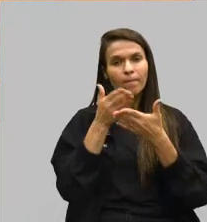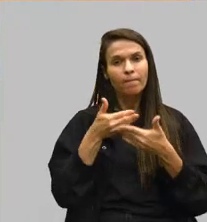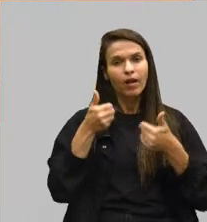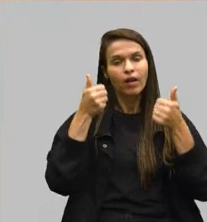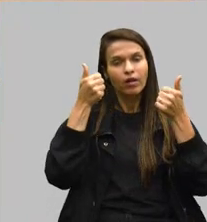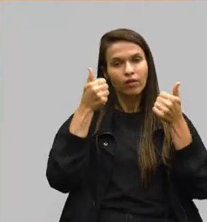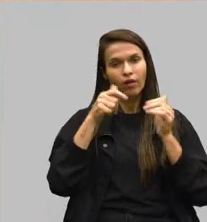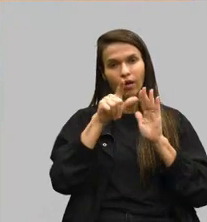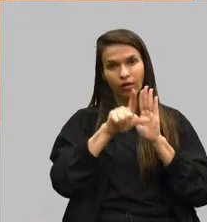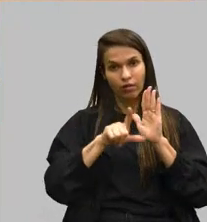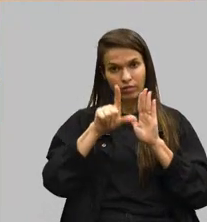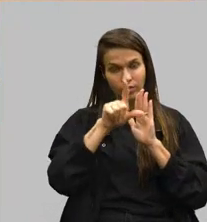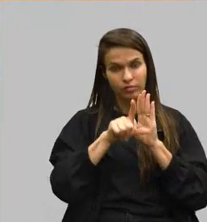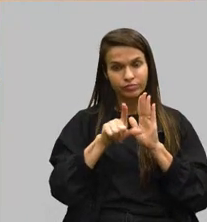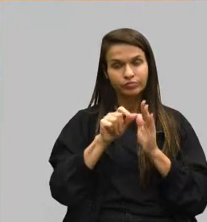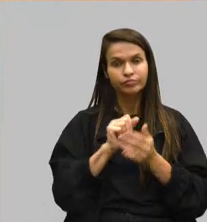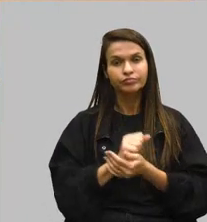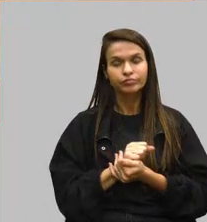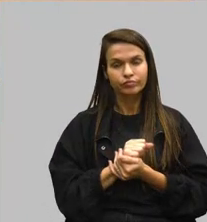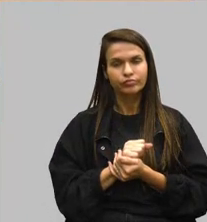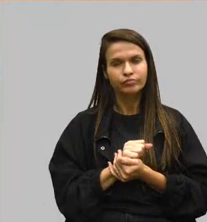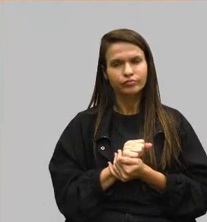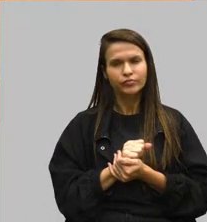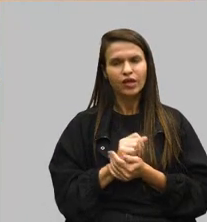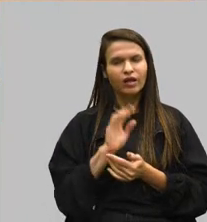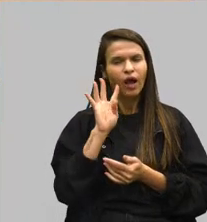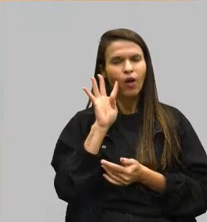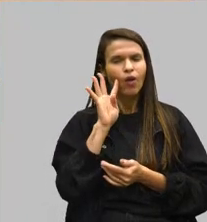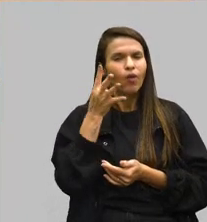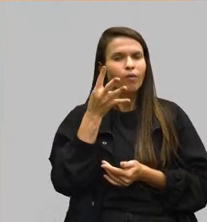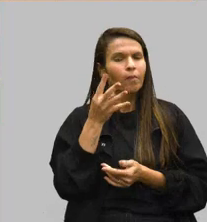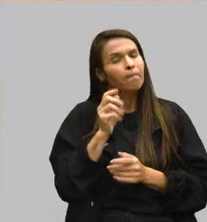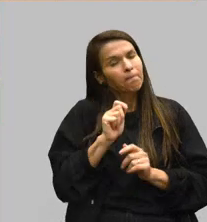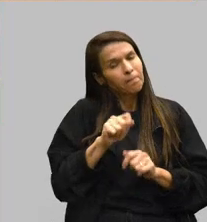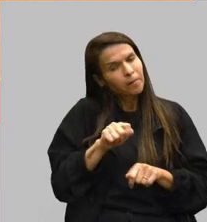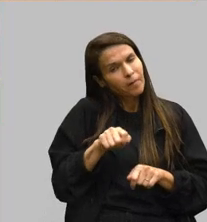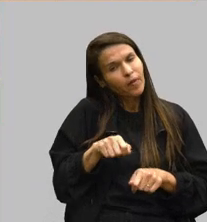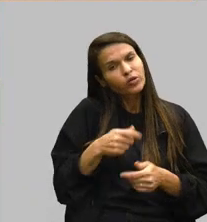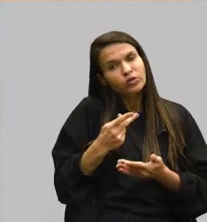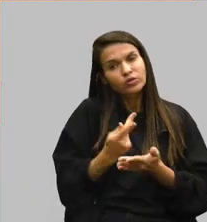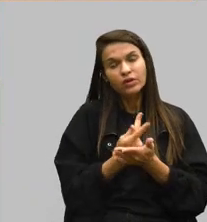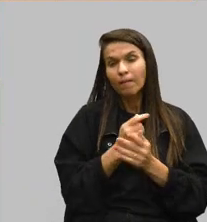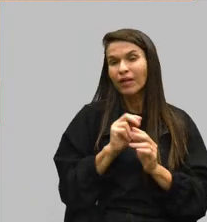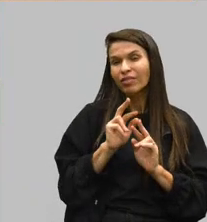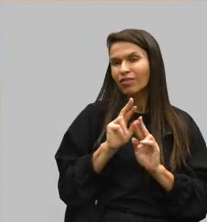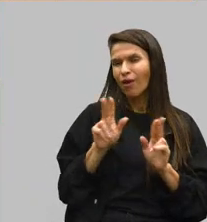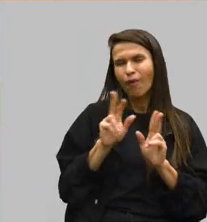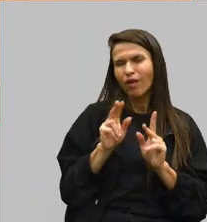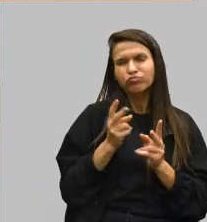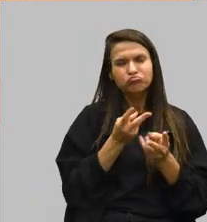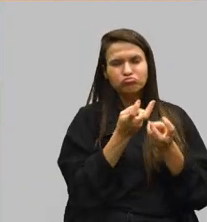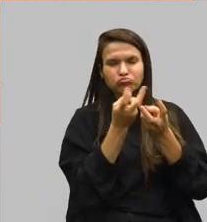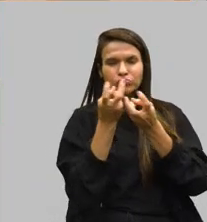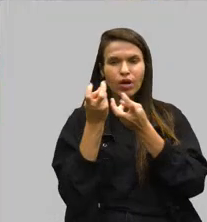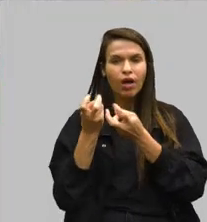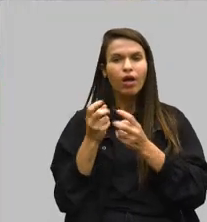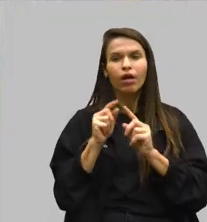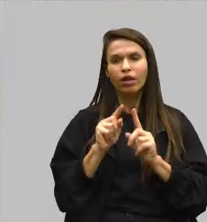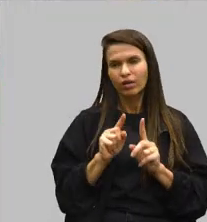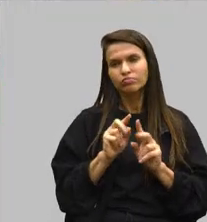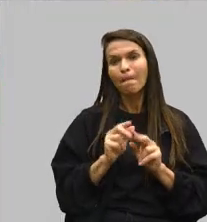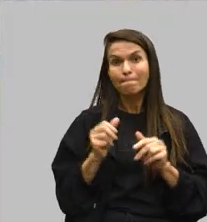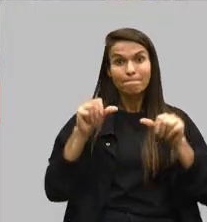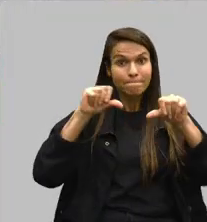legislação. Esses casos podem acontecer, mas não é exatamente isso que eu tenho visto, são situações muito